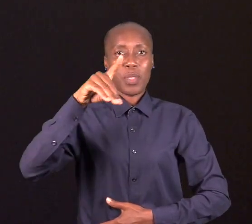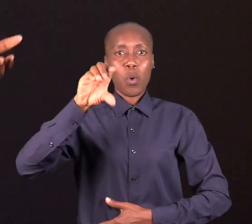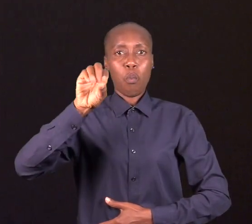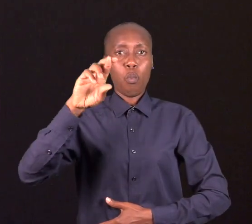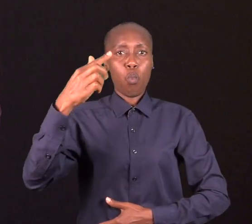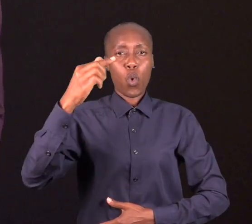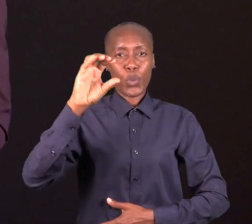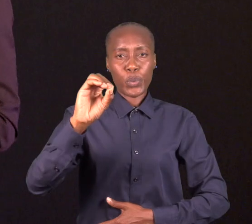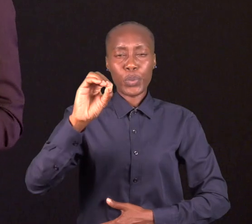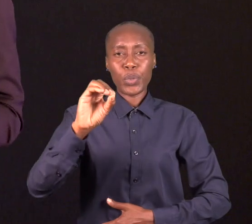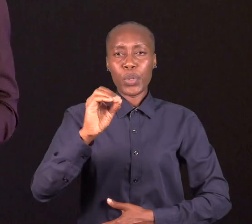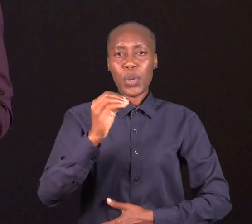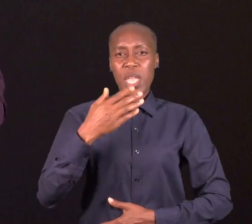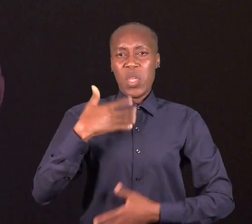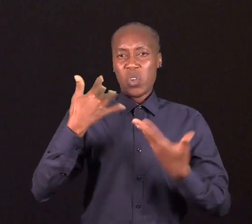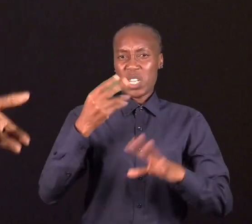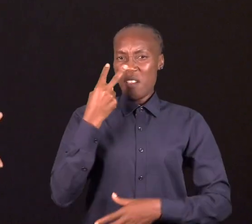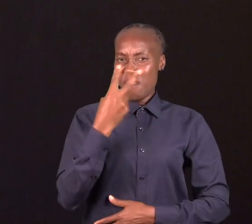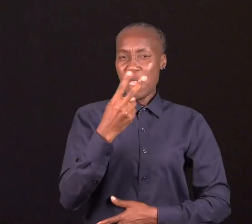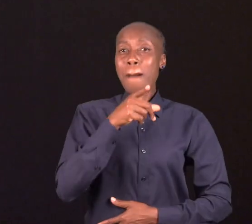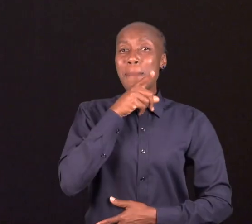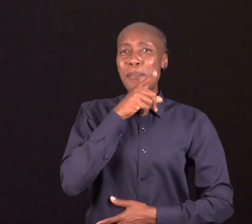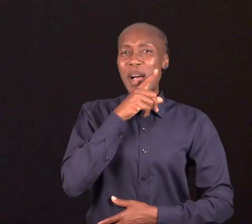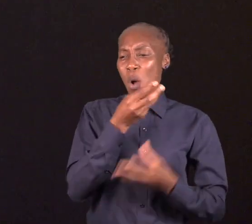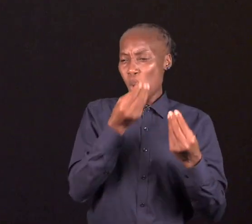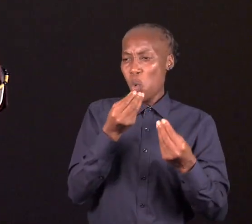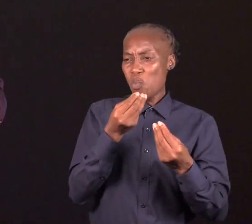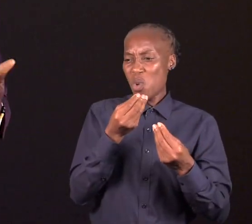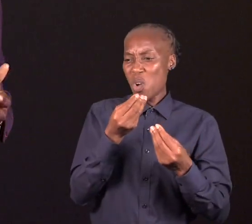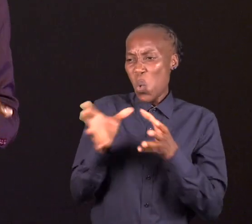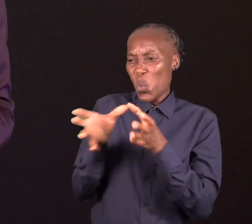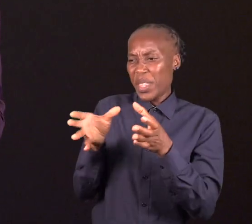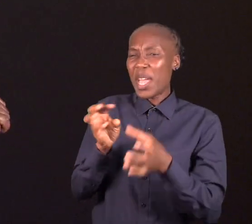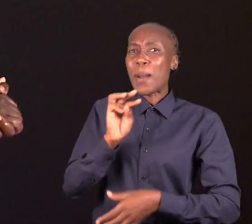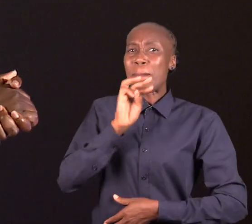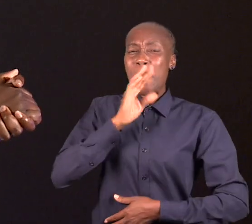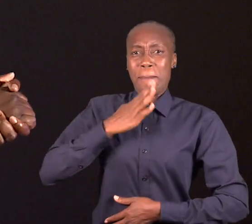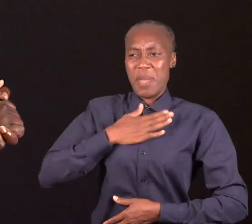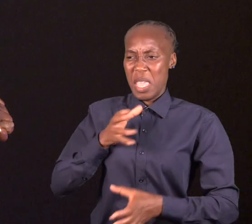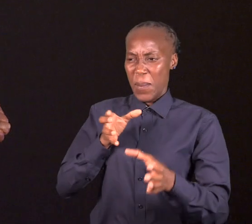tratava a ela, aos meus irmãos, e a mim pessoalmente.